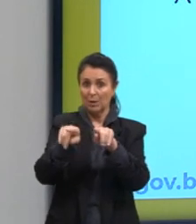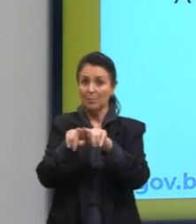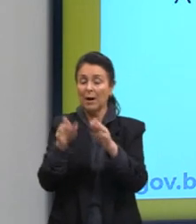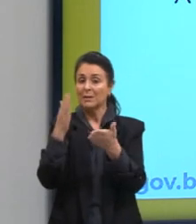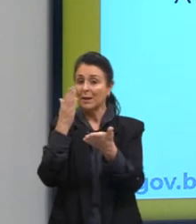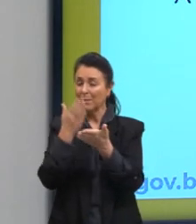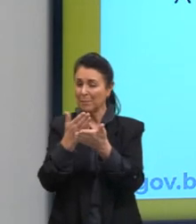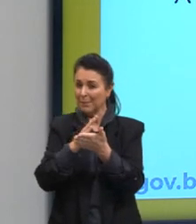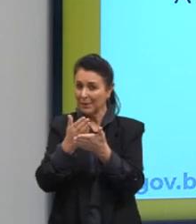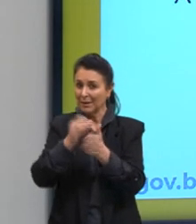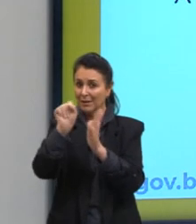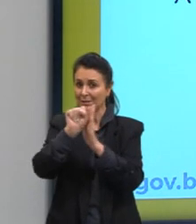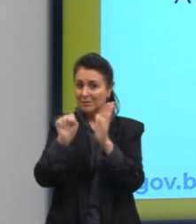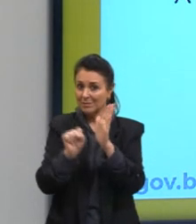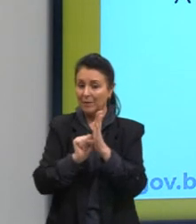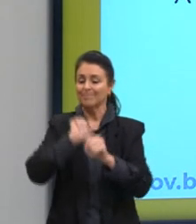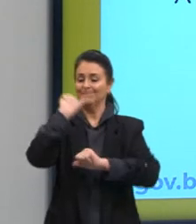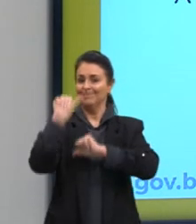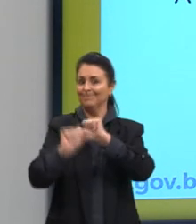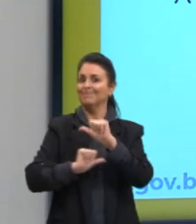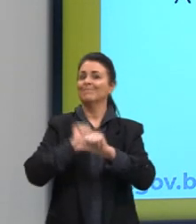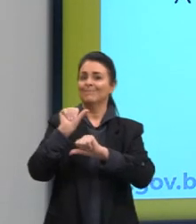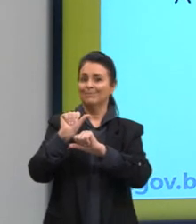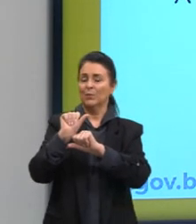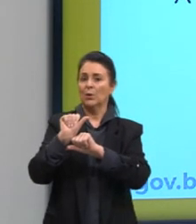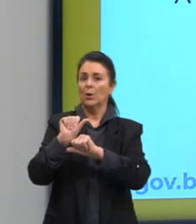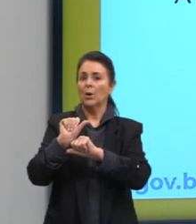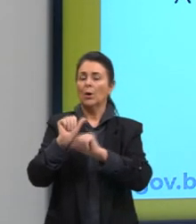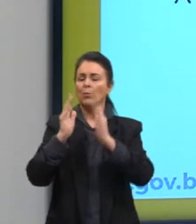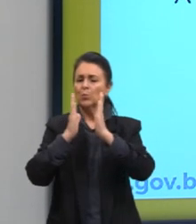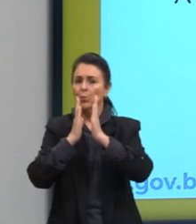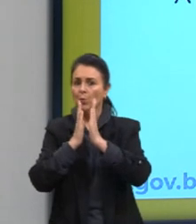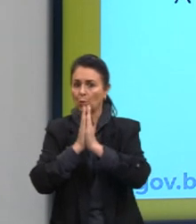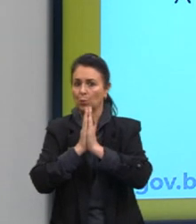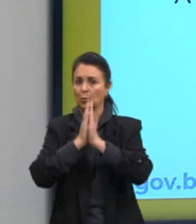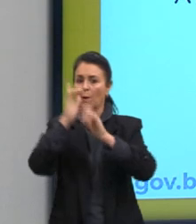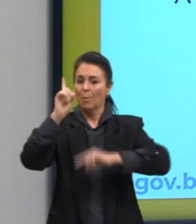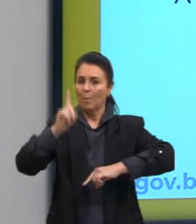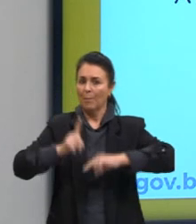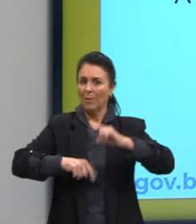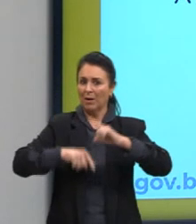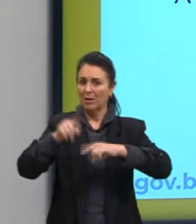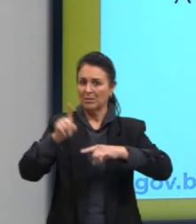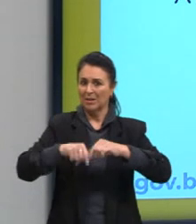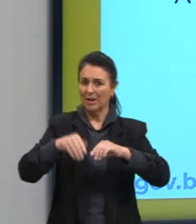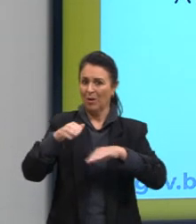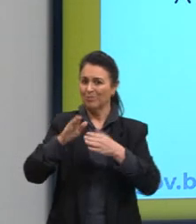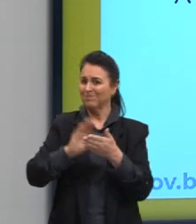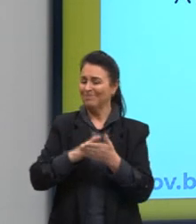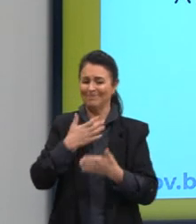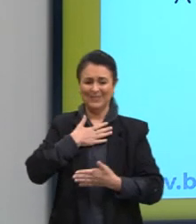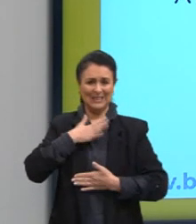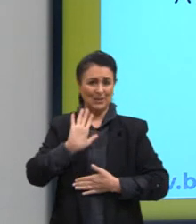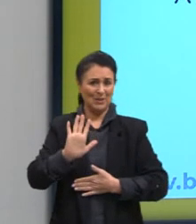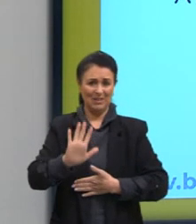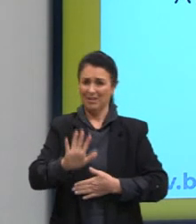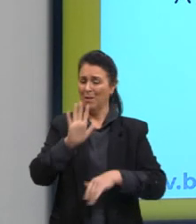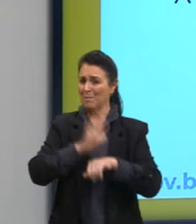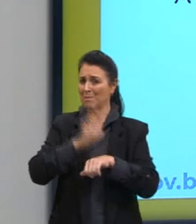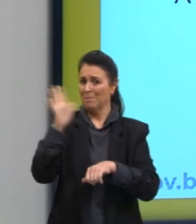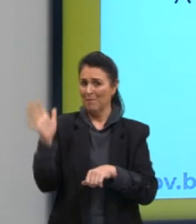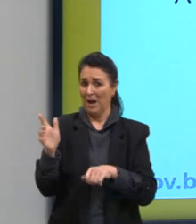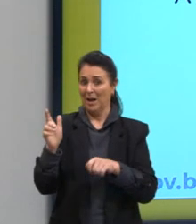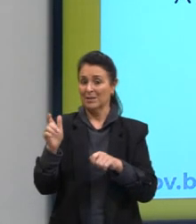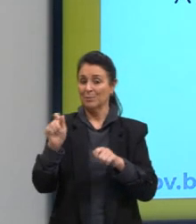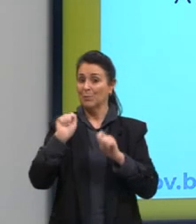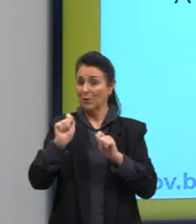essa situação tinha se transformado. O culto às relíquias foi fortemente repudiado pelos reformadores